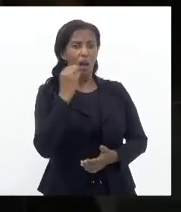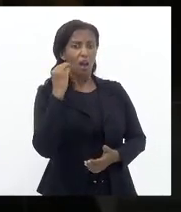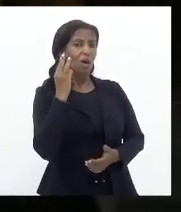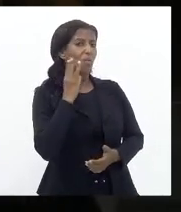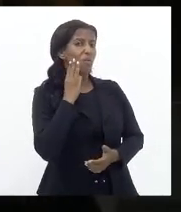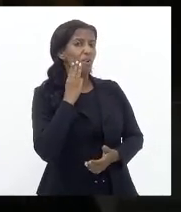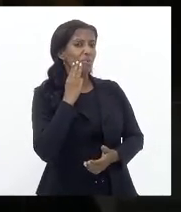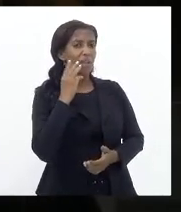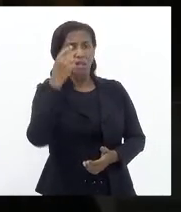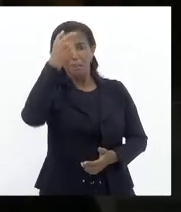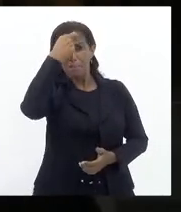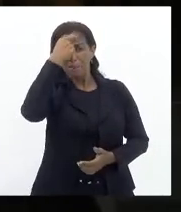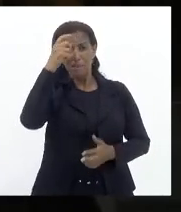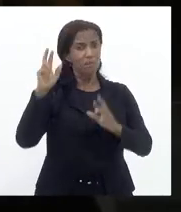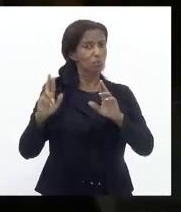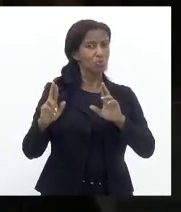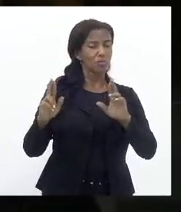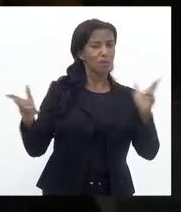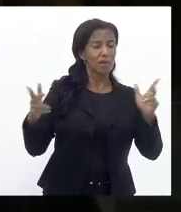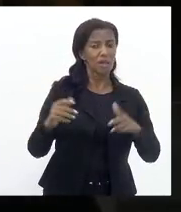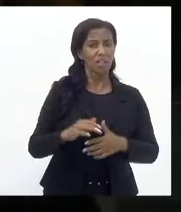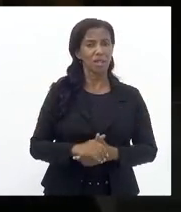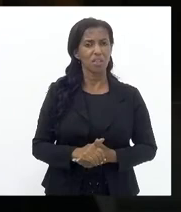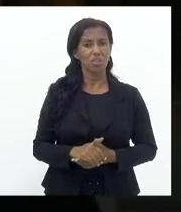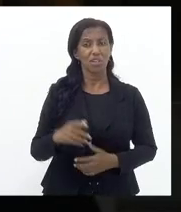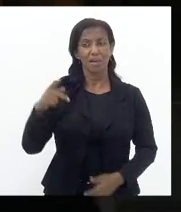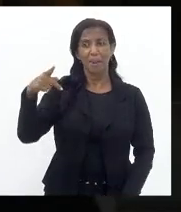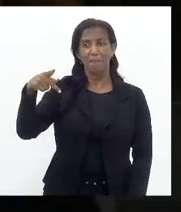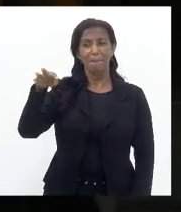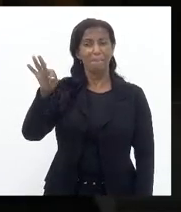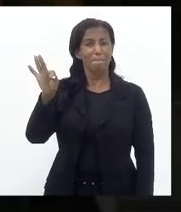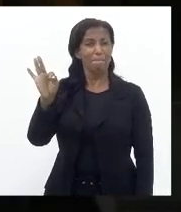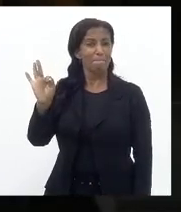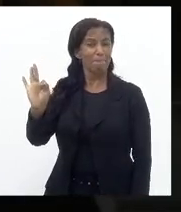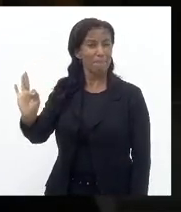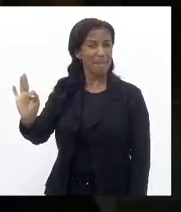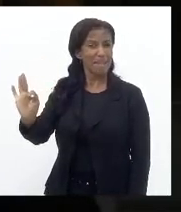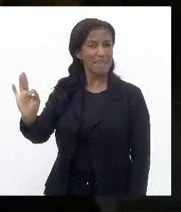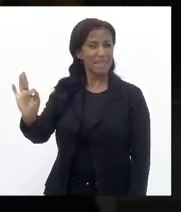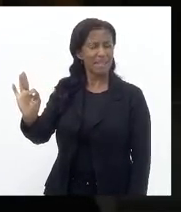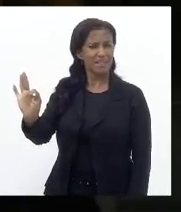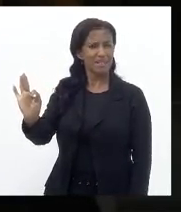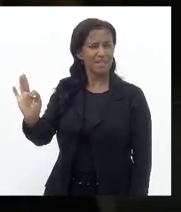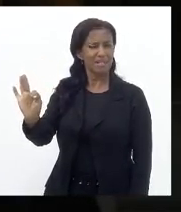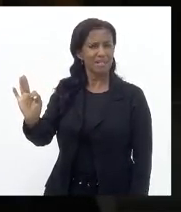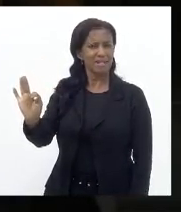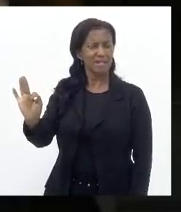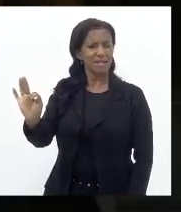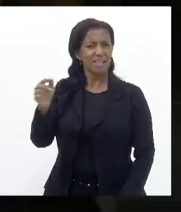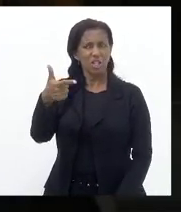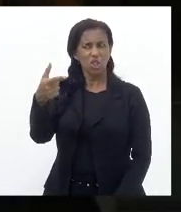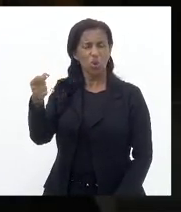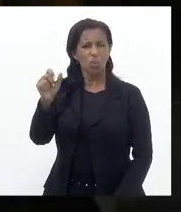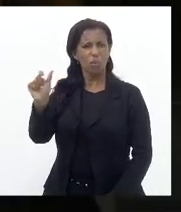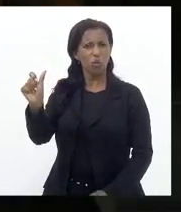Diametralmente oposto O deputado Valdeck É do PT Que nós Estirpamos Em 2018 Mas tenho também Um profundo respeito